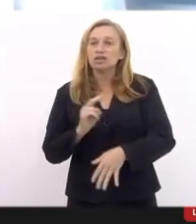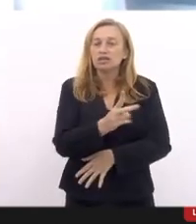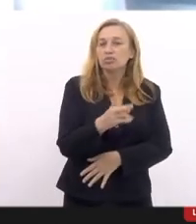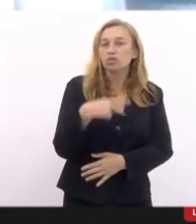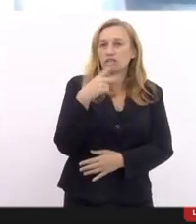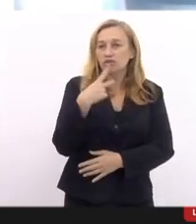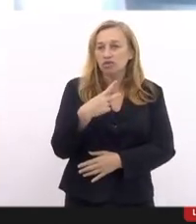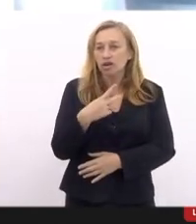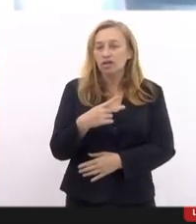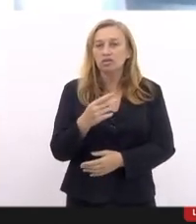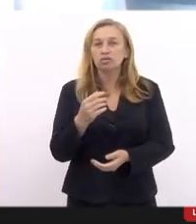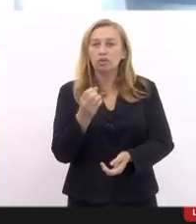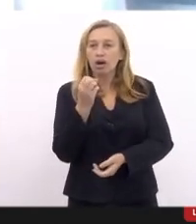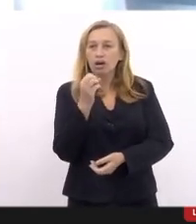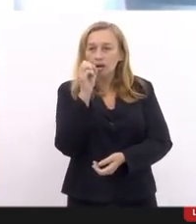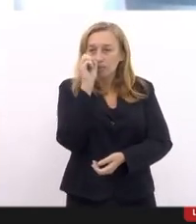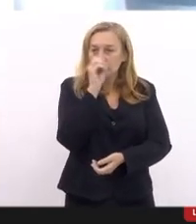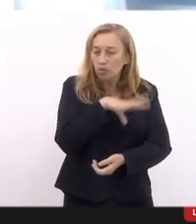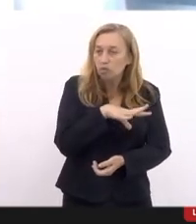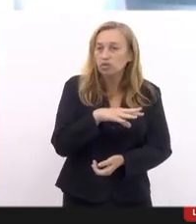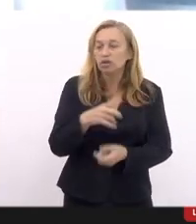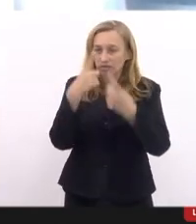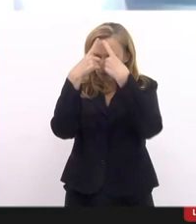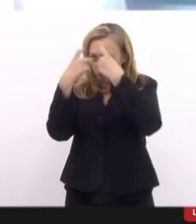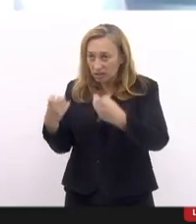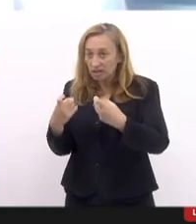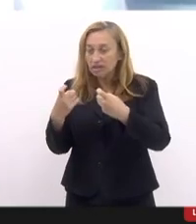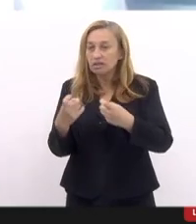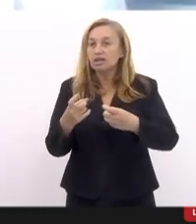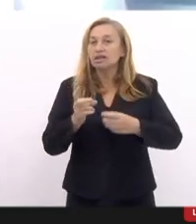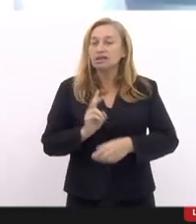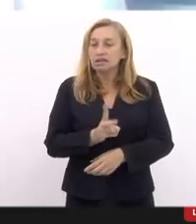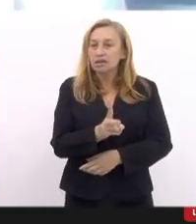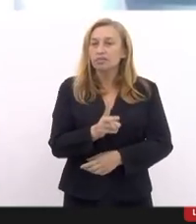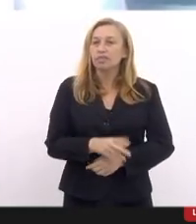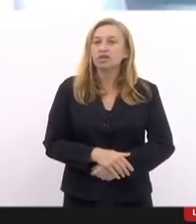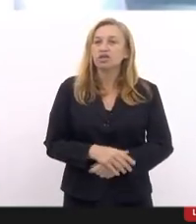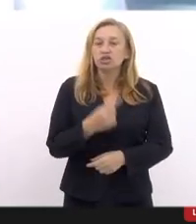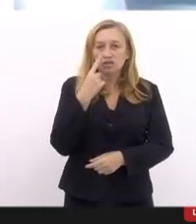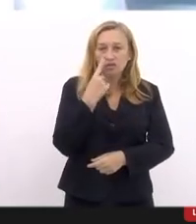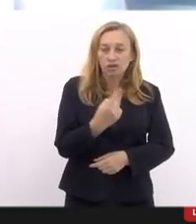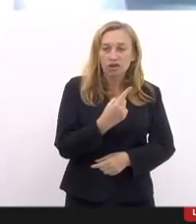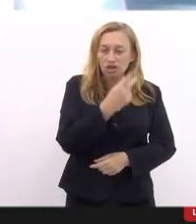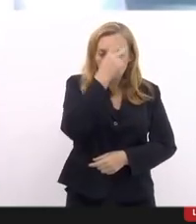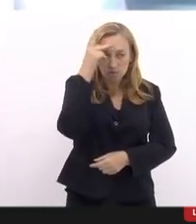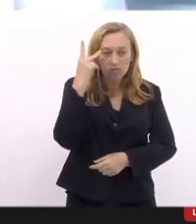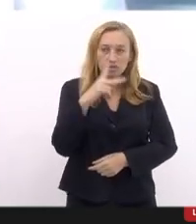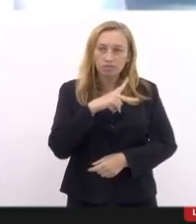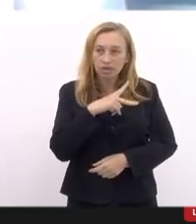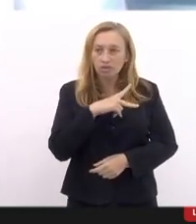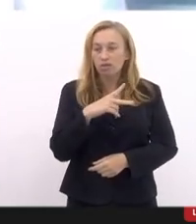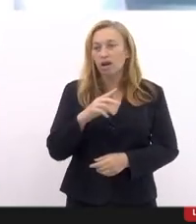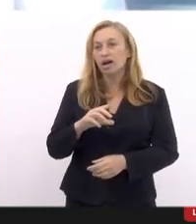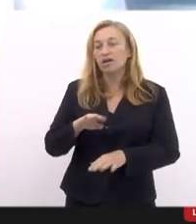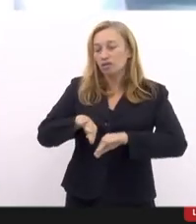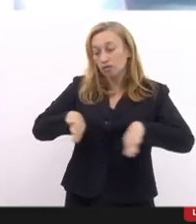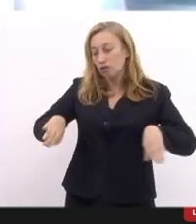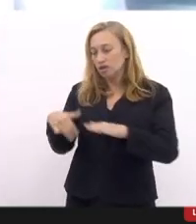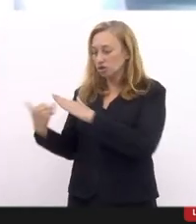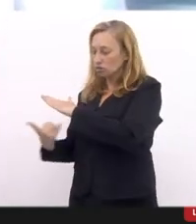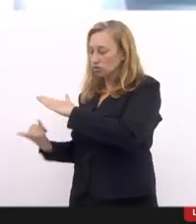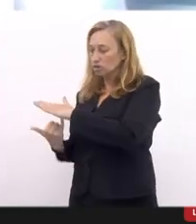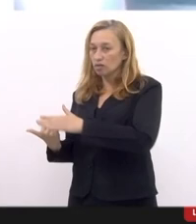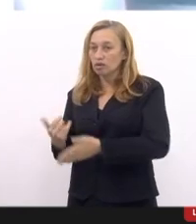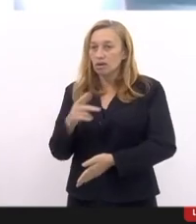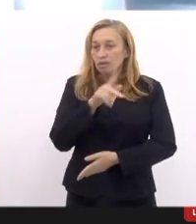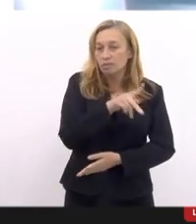dos abusos e da violência, gente distingue as pessoas individuais da instituição. A PM é